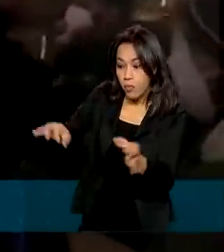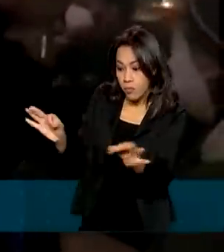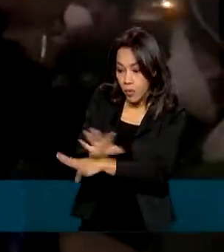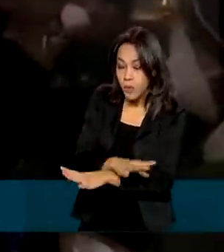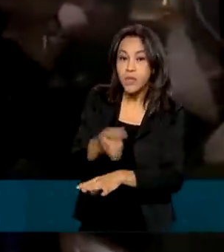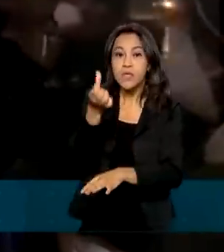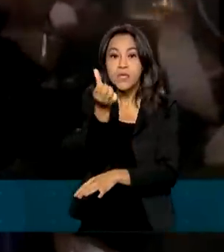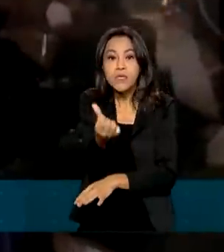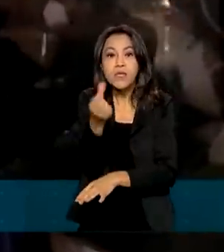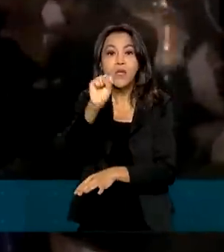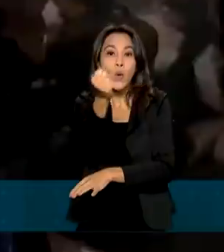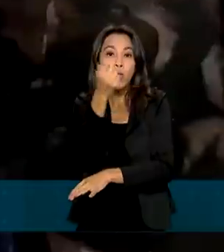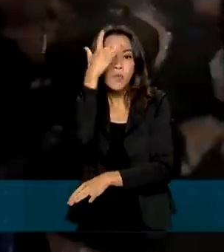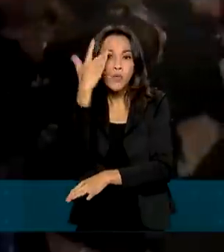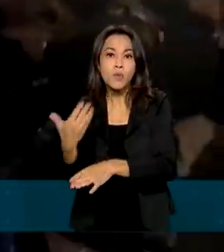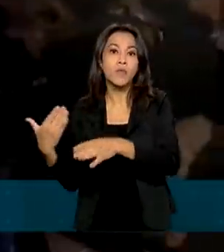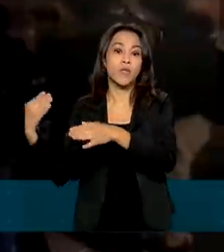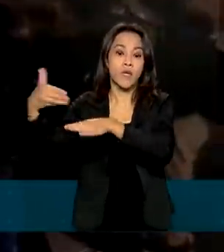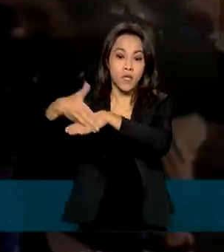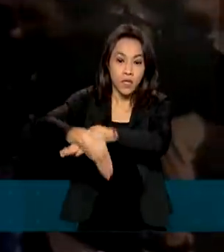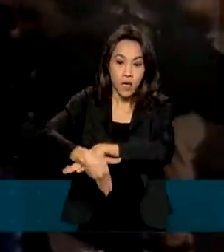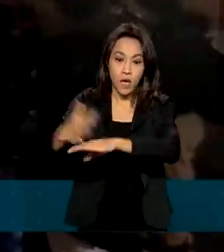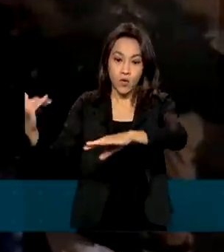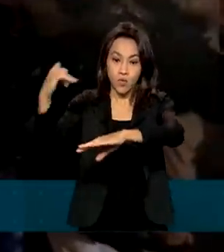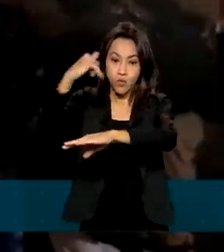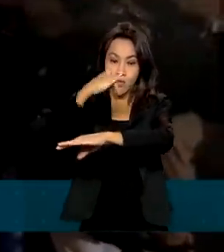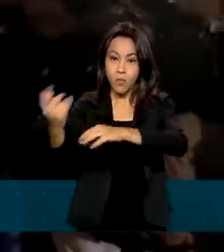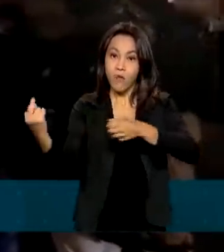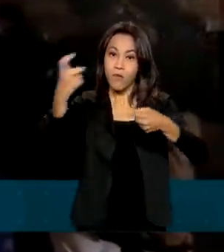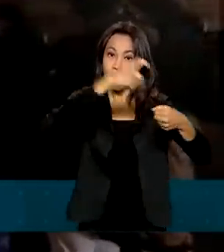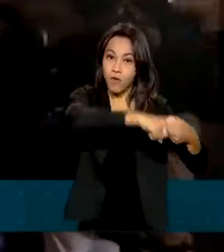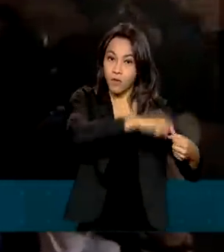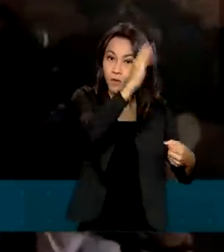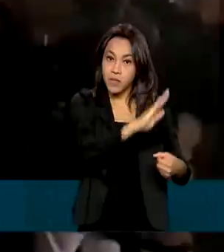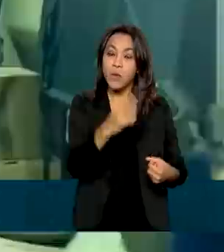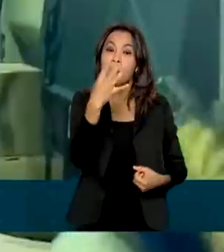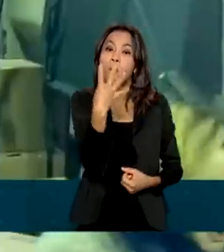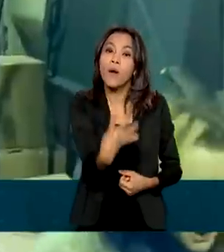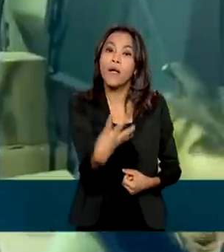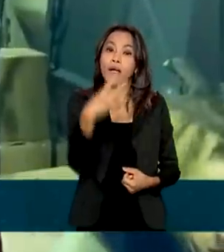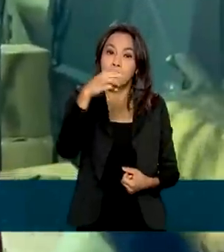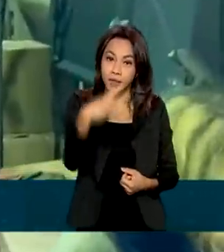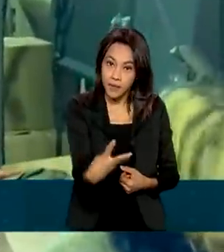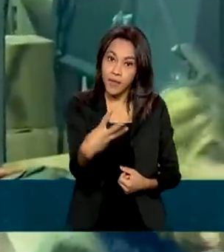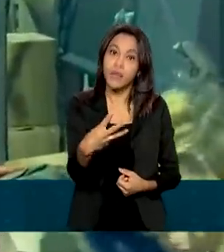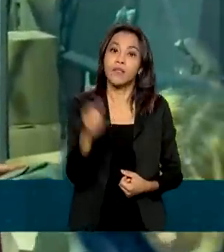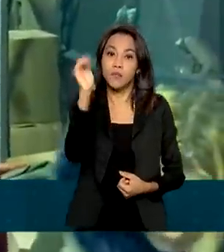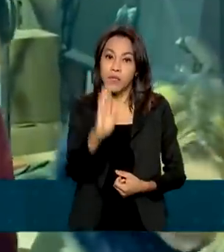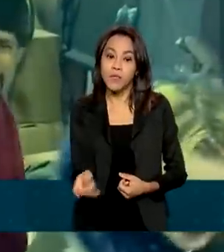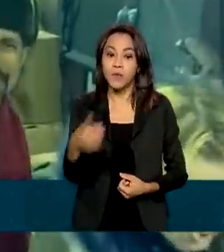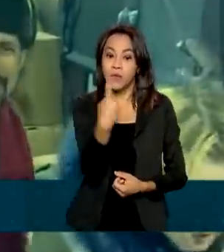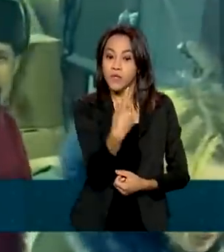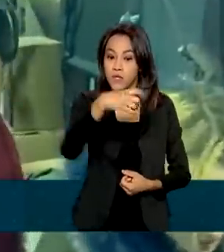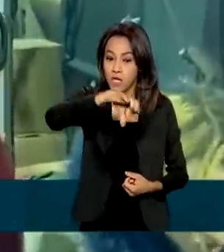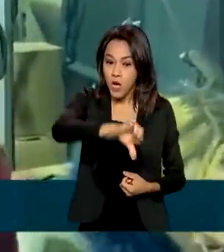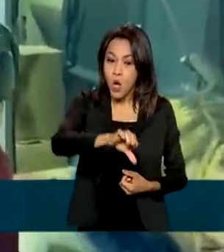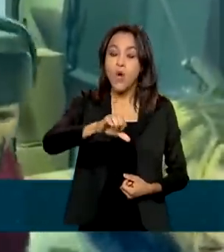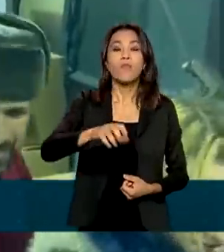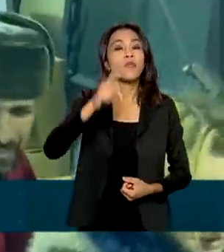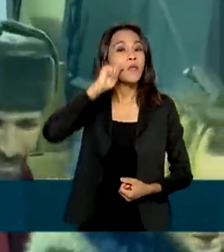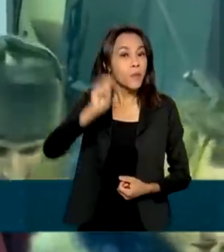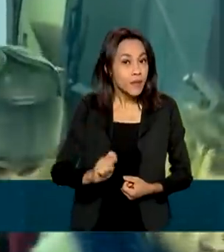embarcaram na aeronave para retornar ao Brasil. São 43 brasileiros, 19 ucranianos com familiares